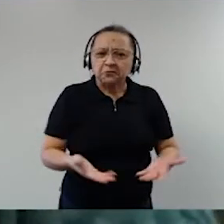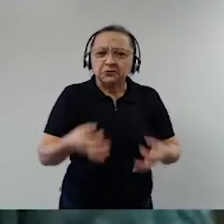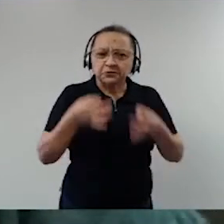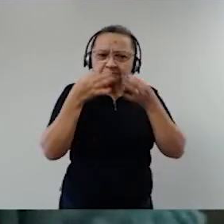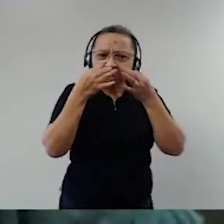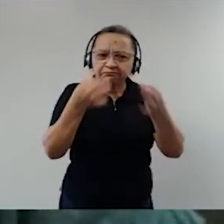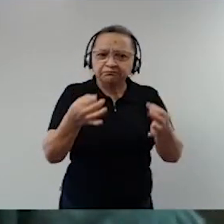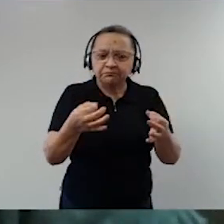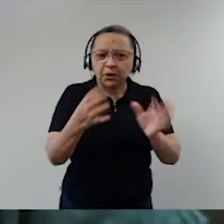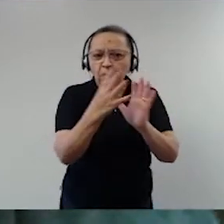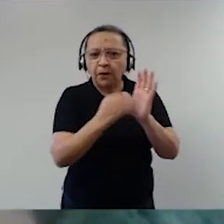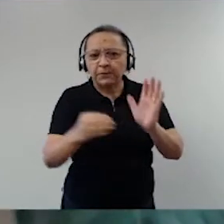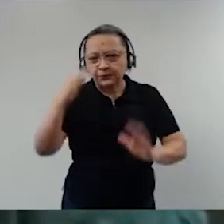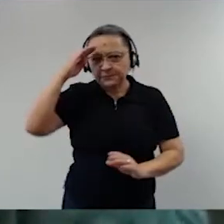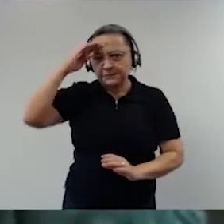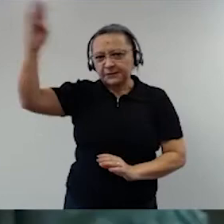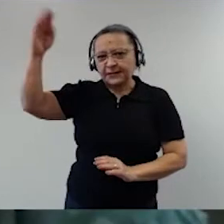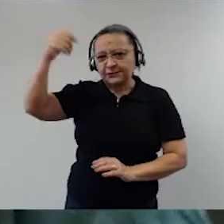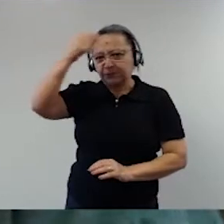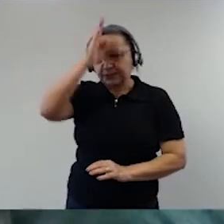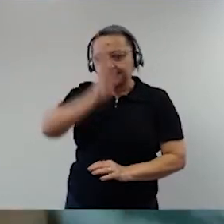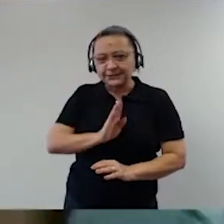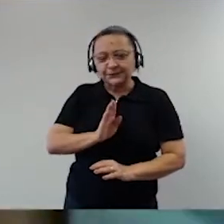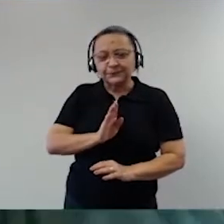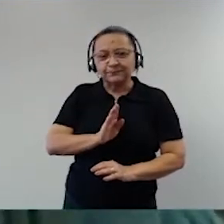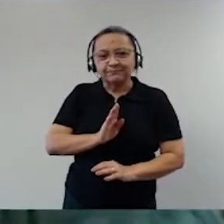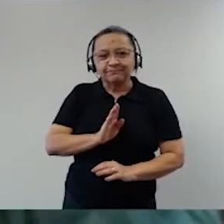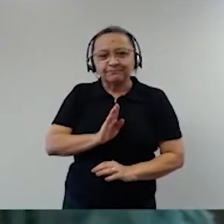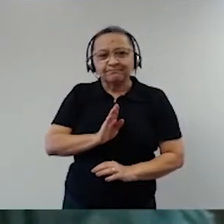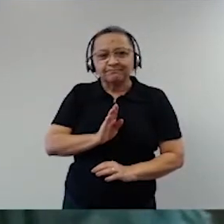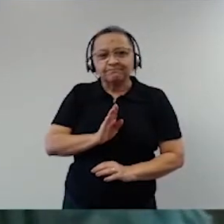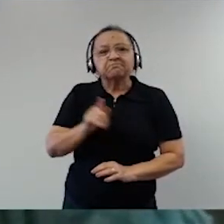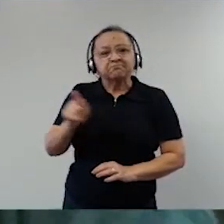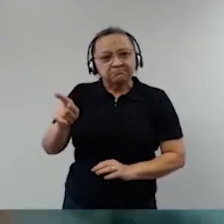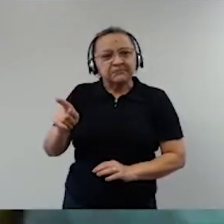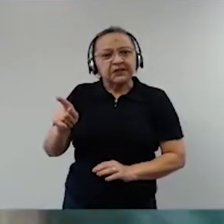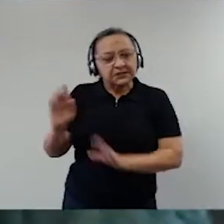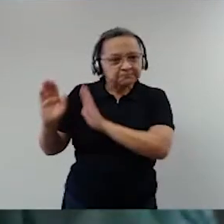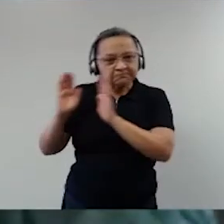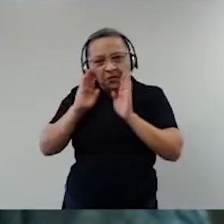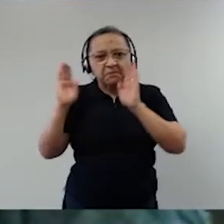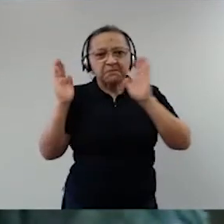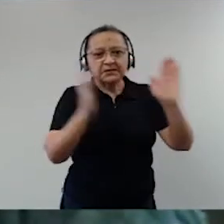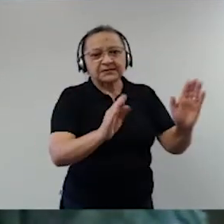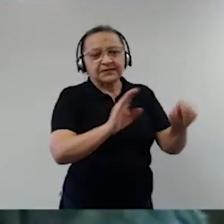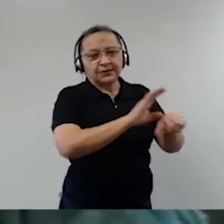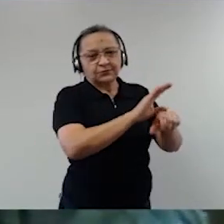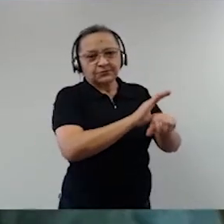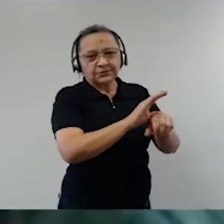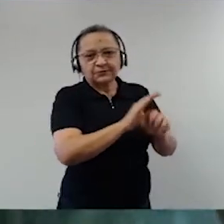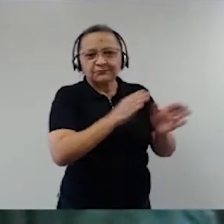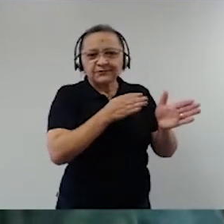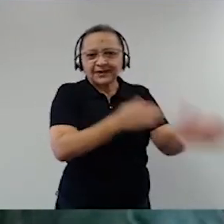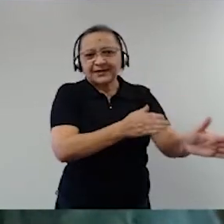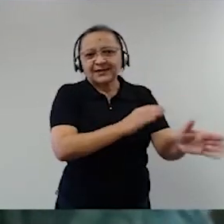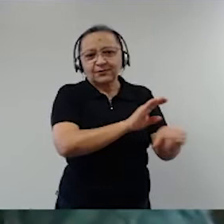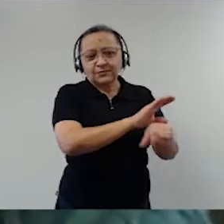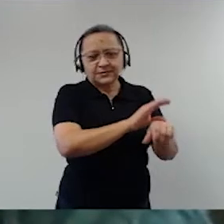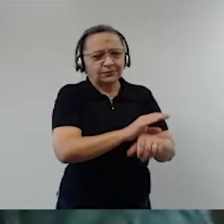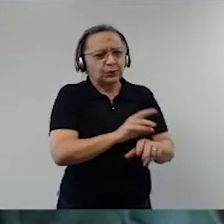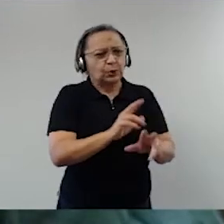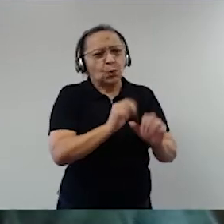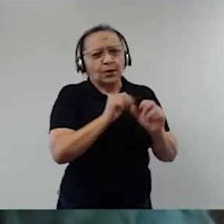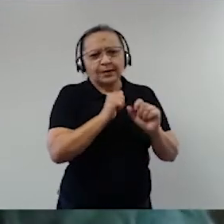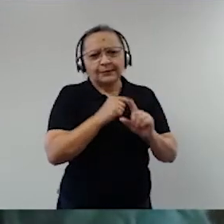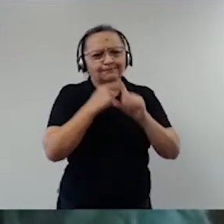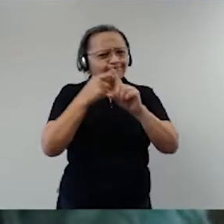militares brasileiros de serem servidores da Constituição, cumpridores da Constituição. Jamais, jamais